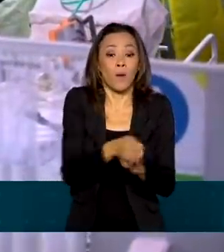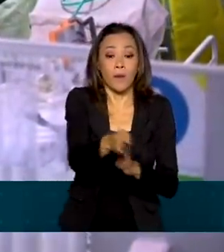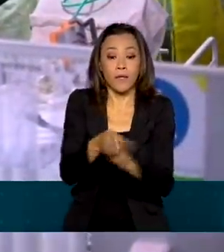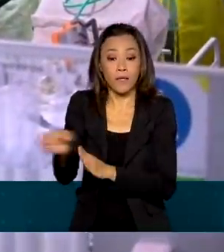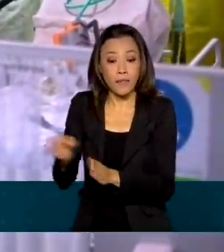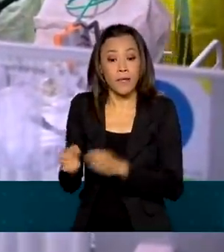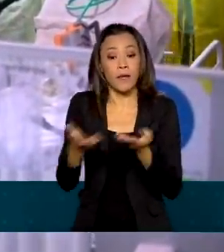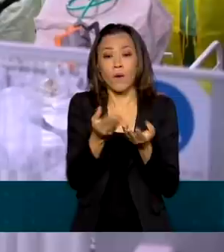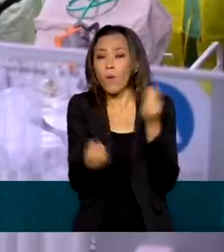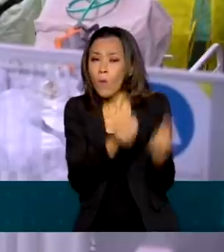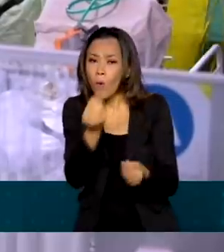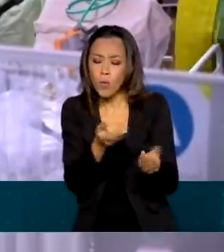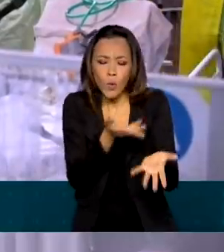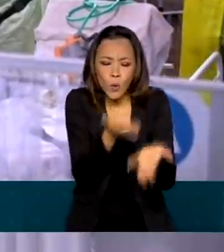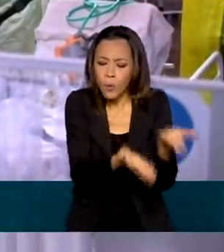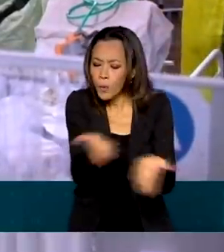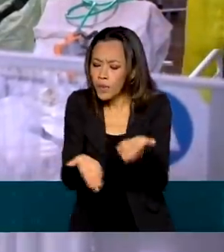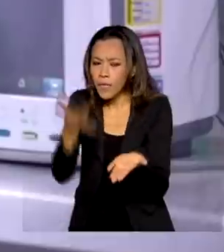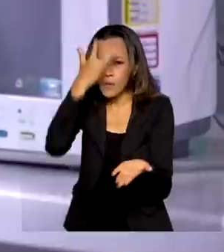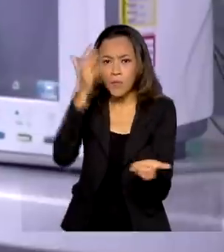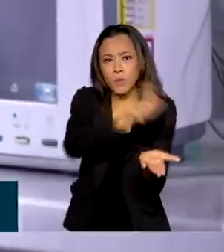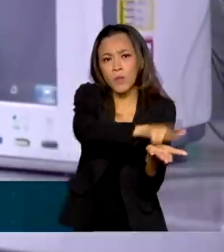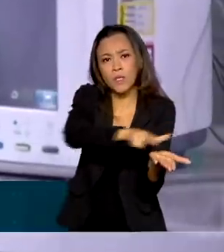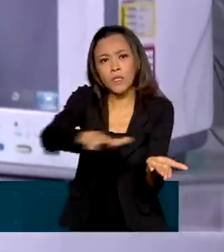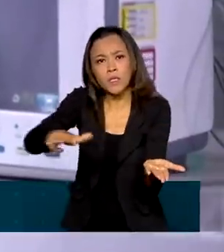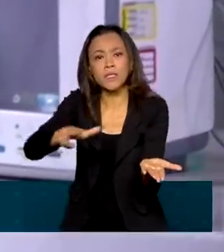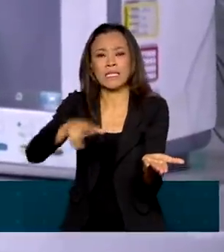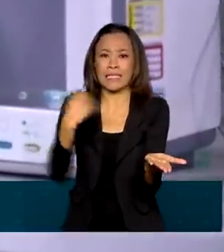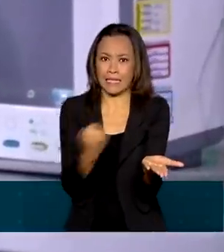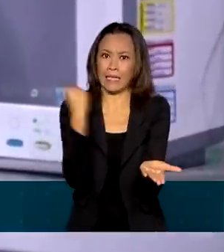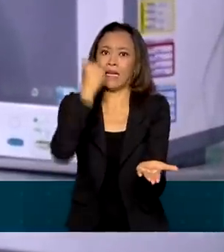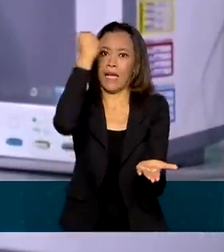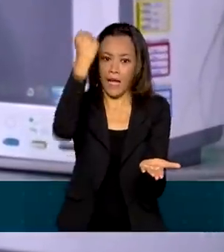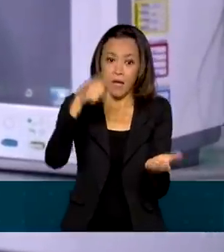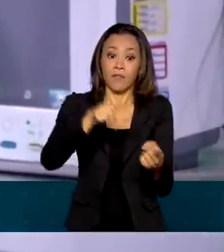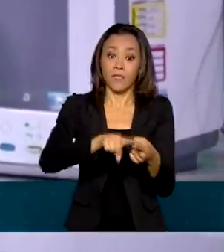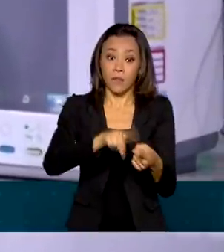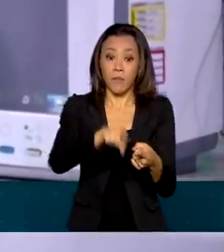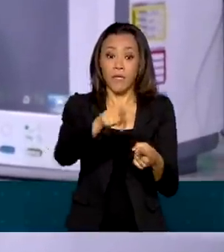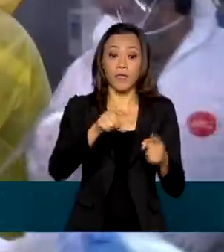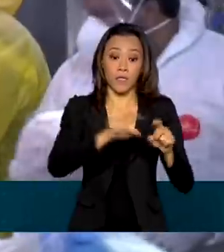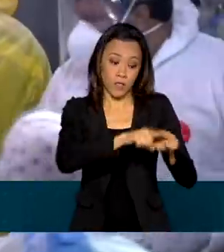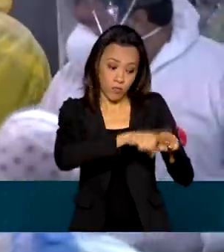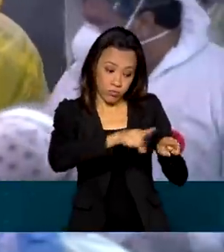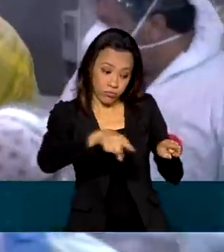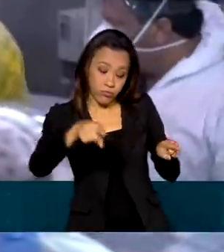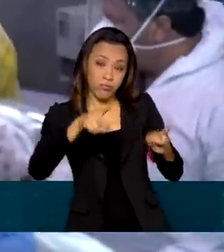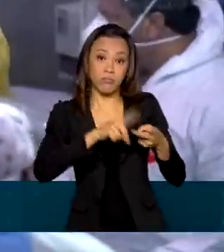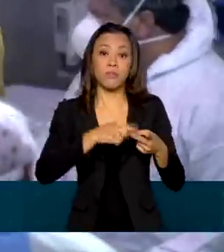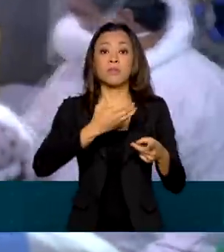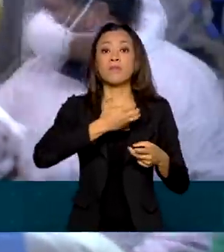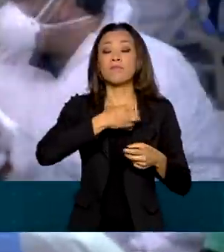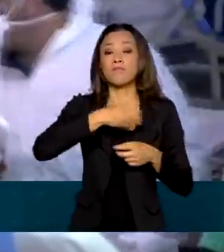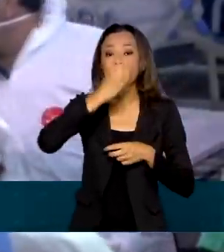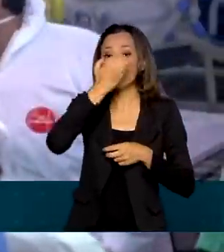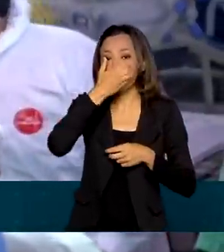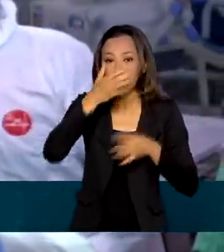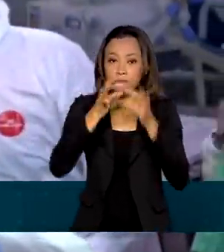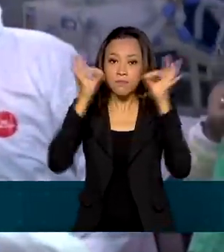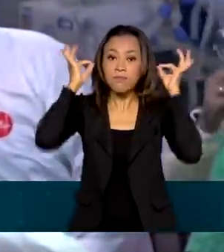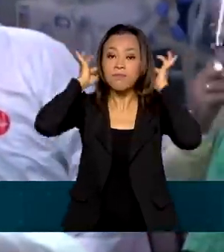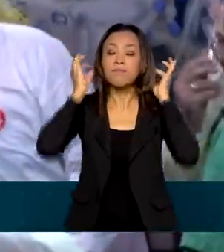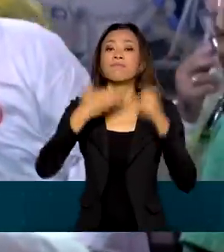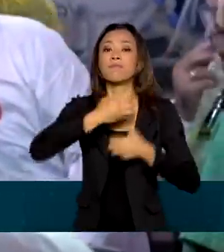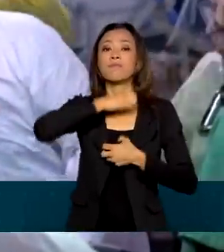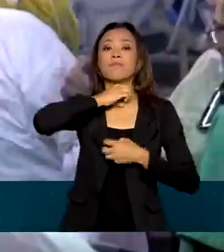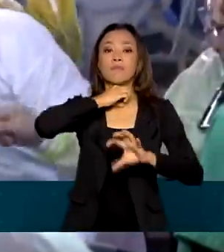de Covid-19, como o correto uso de oxigênio e suporte ventilatório e também quanto ao uso dos medicamentos